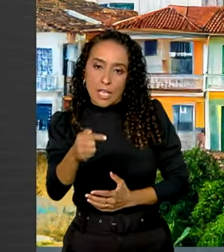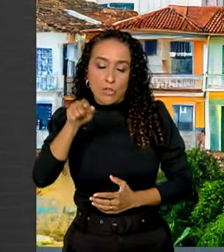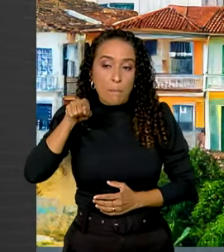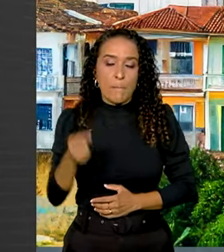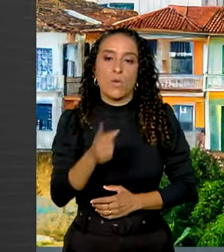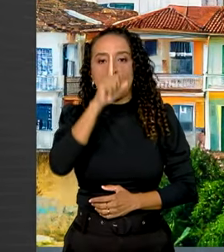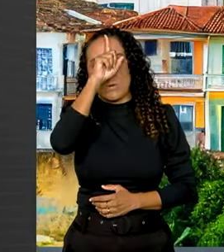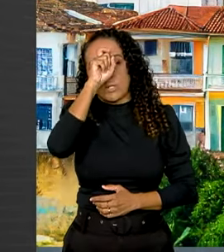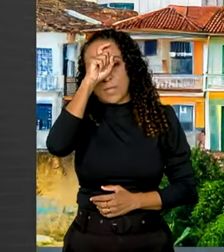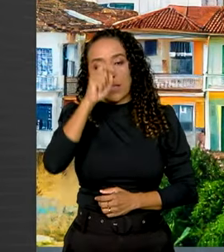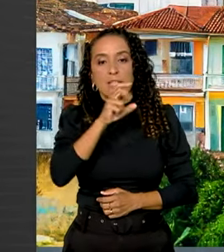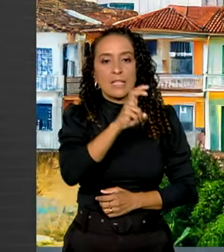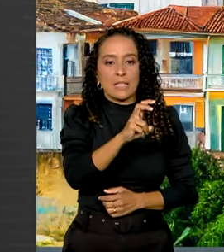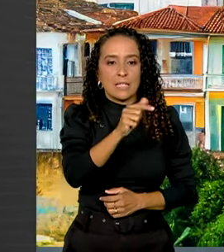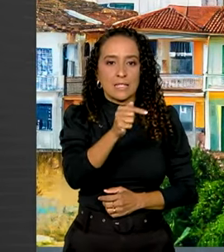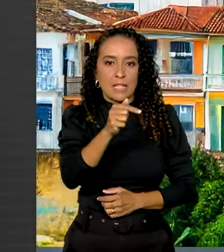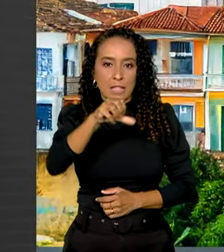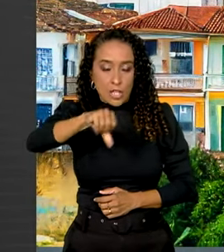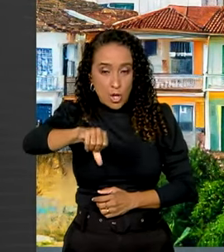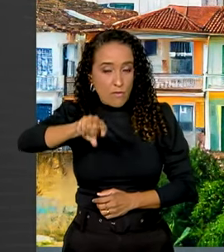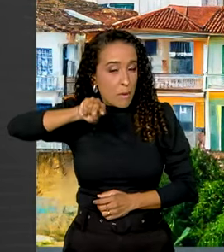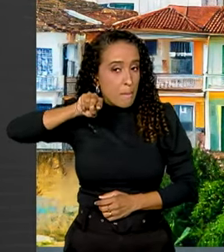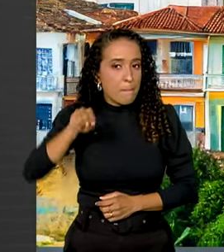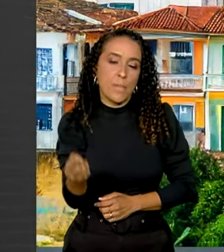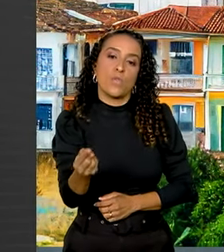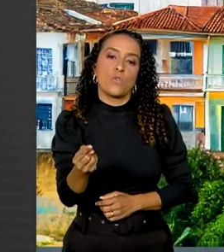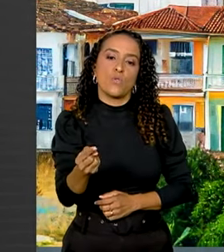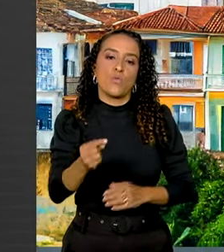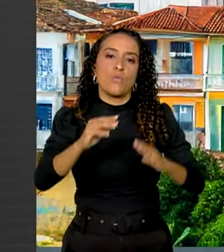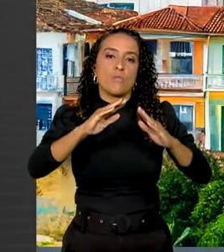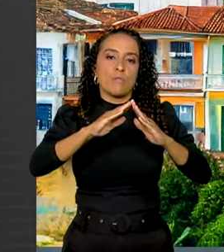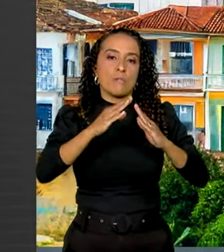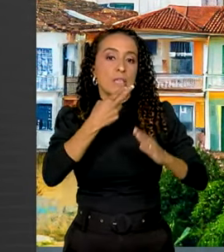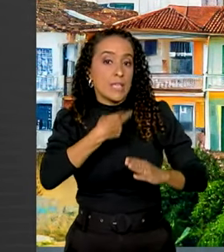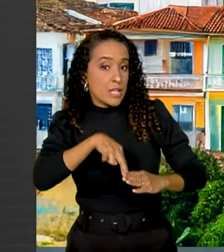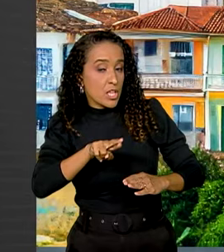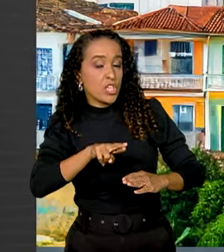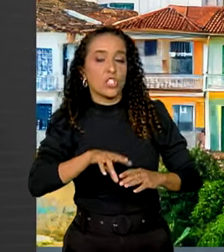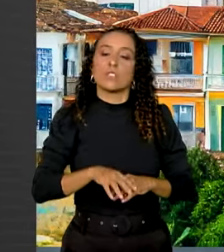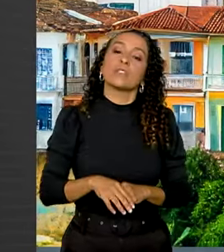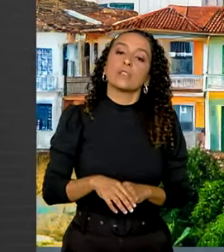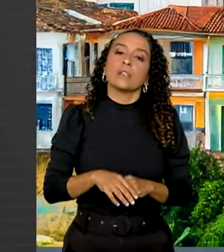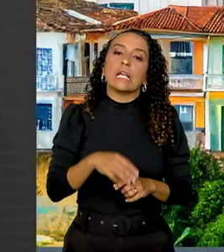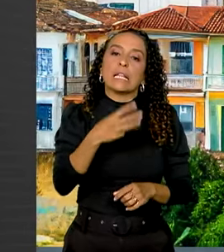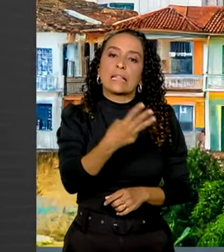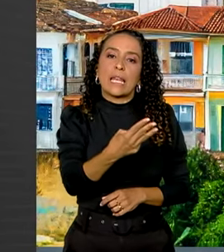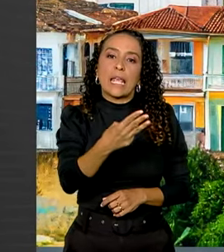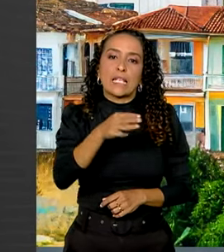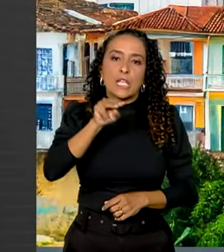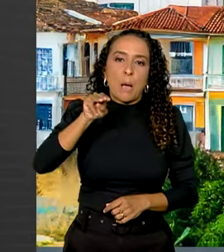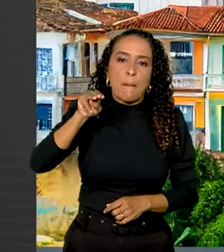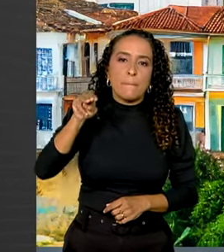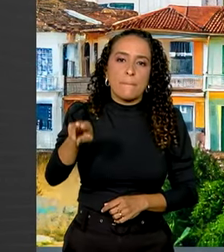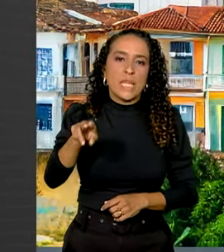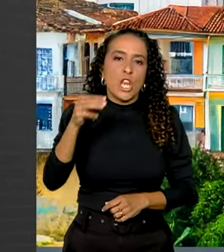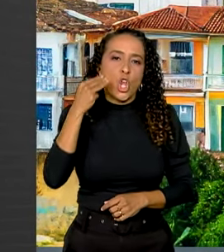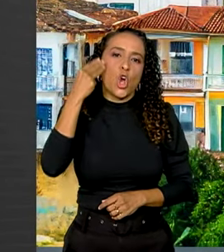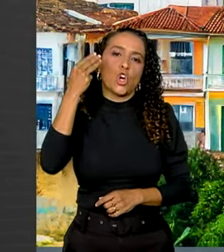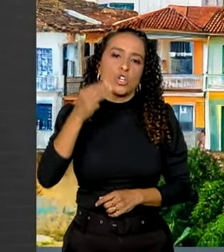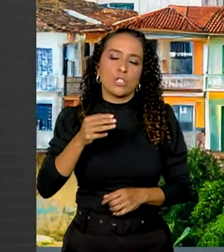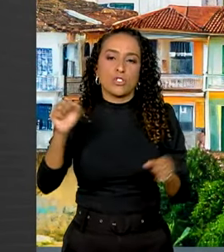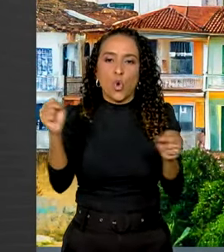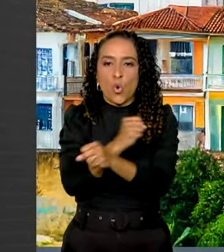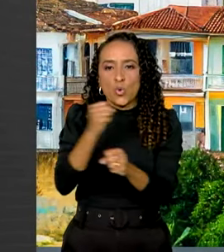hospitais, 579 mil templos religiosos e 3 milhões de edificações em